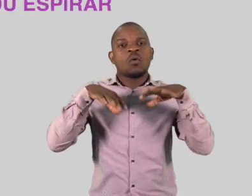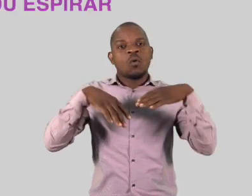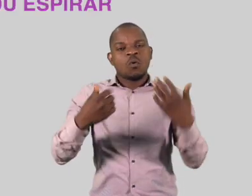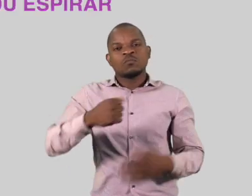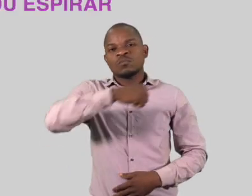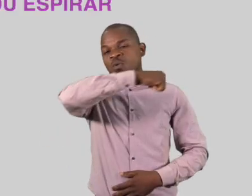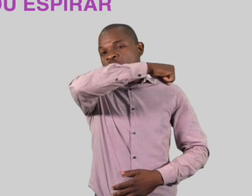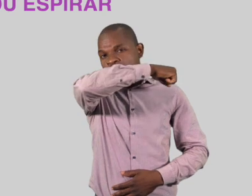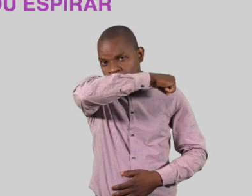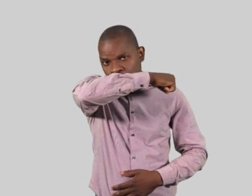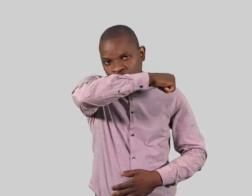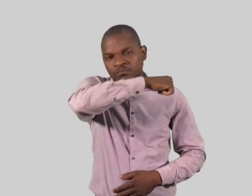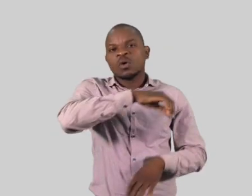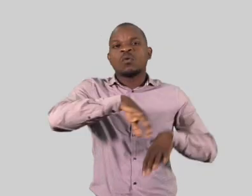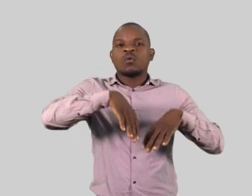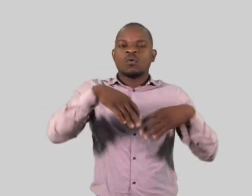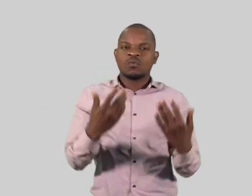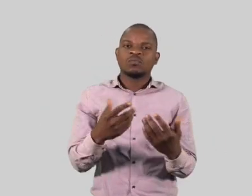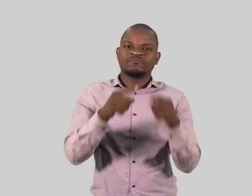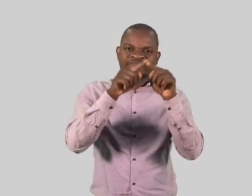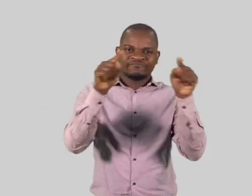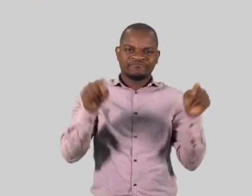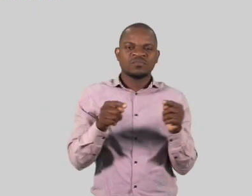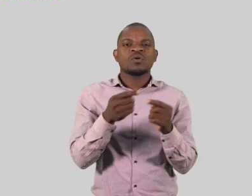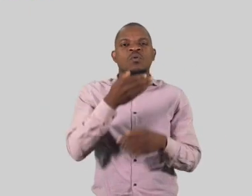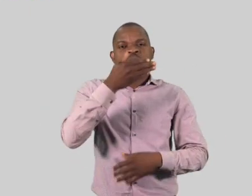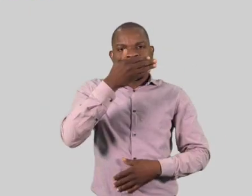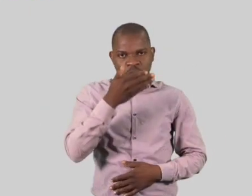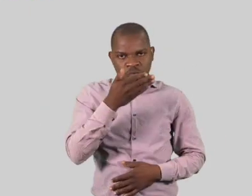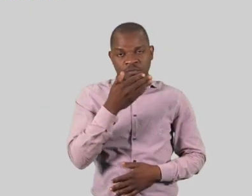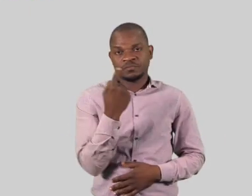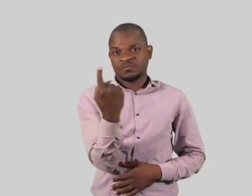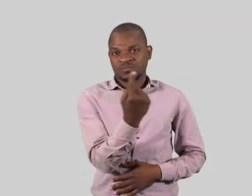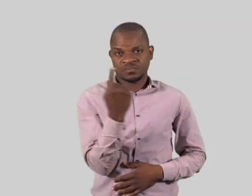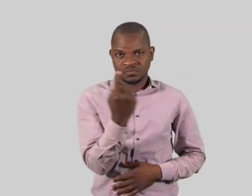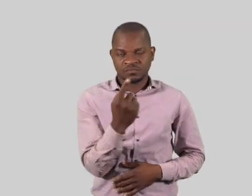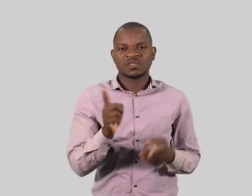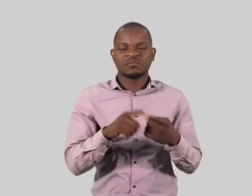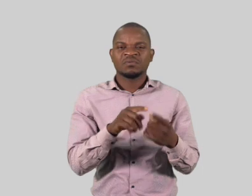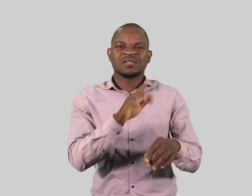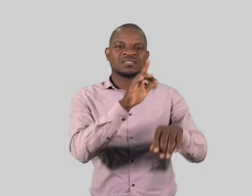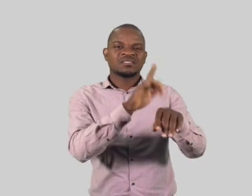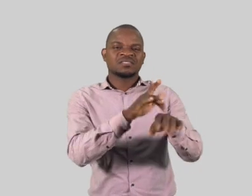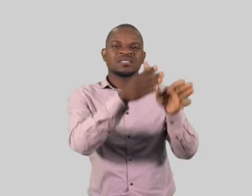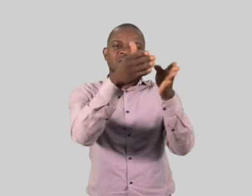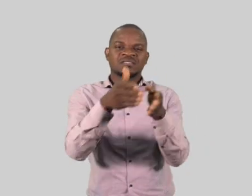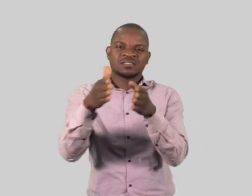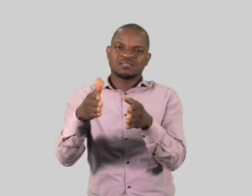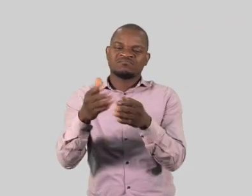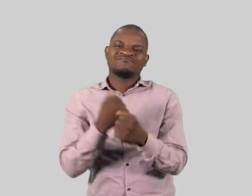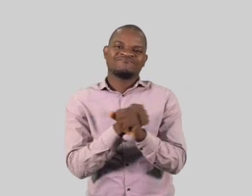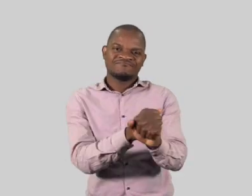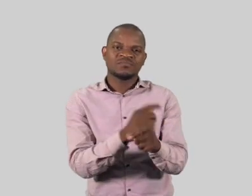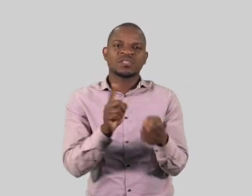forma de V, quando tossir ou expirar, ou usar toalhas de papel ou lenços individuais, evitar contactos entre pessoas,